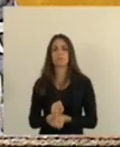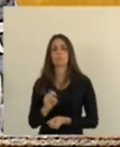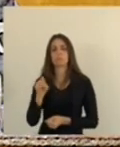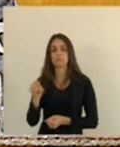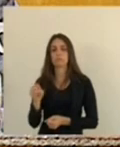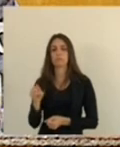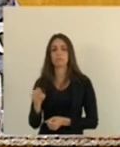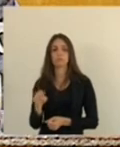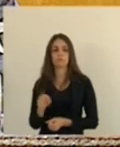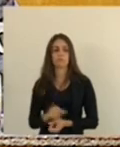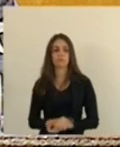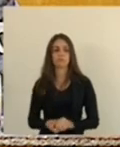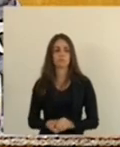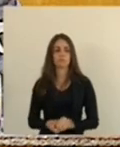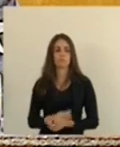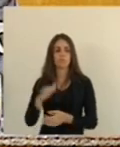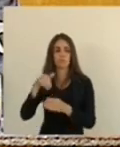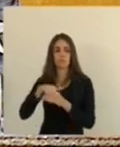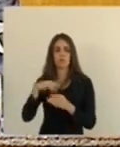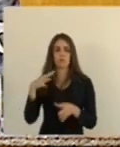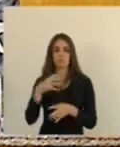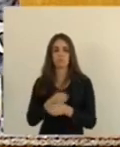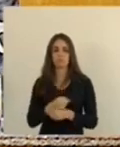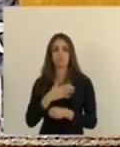dos votos